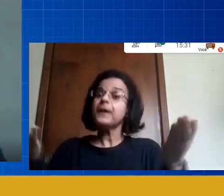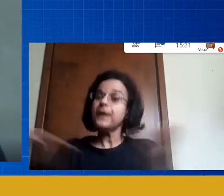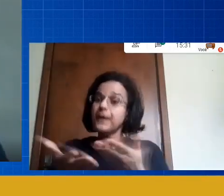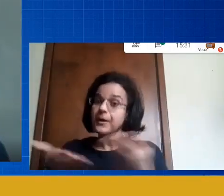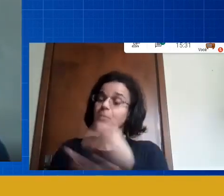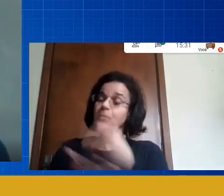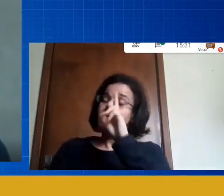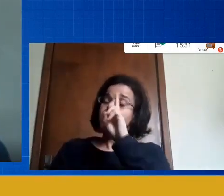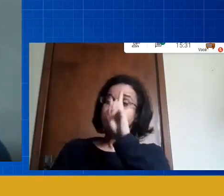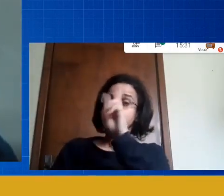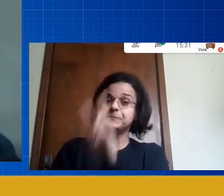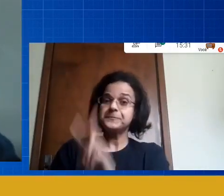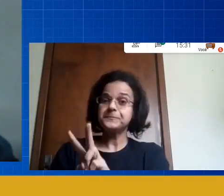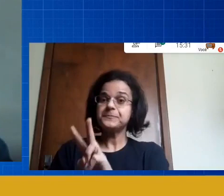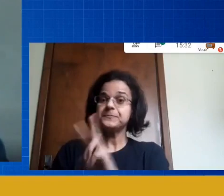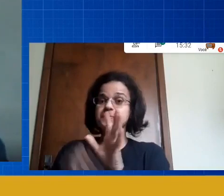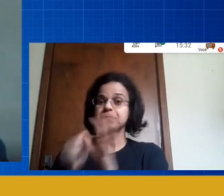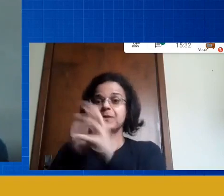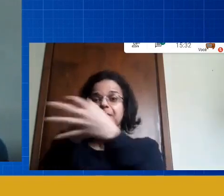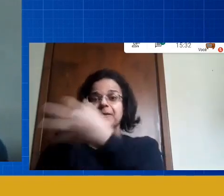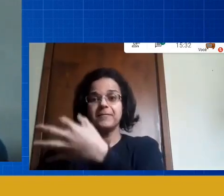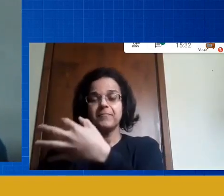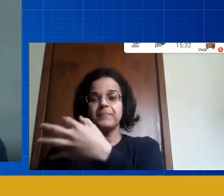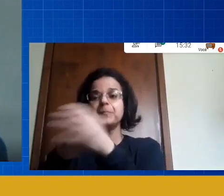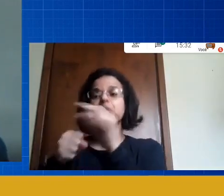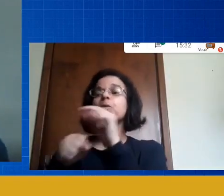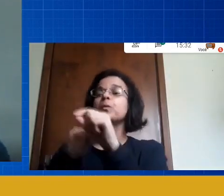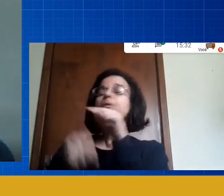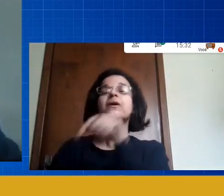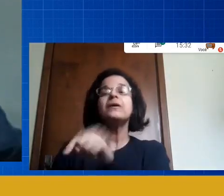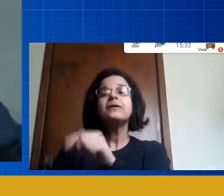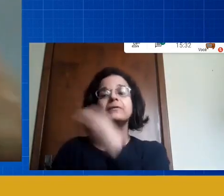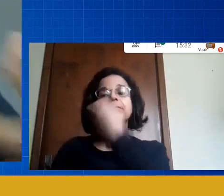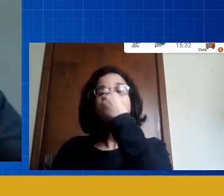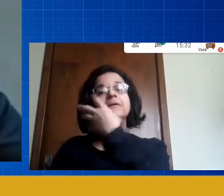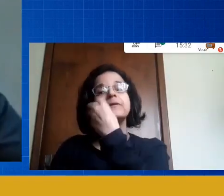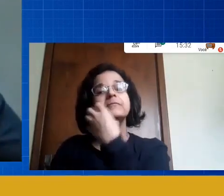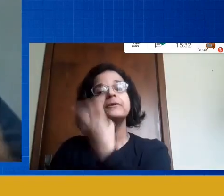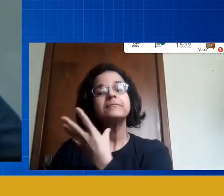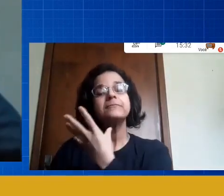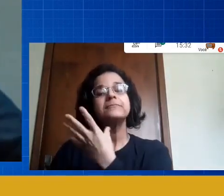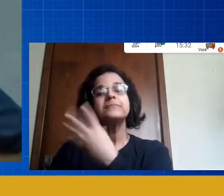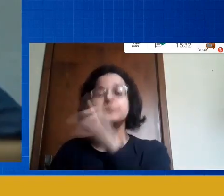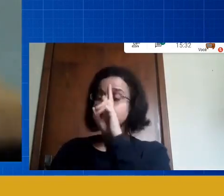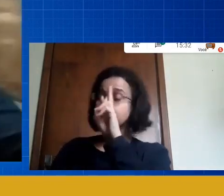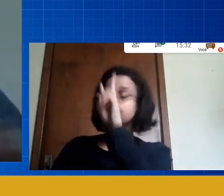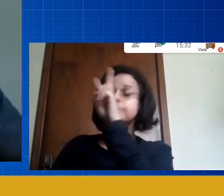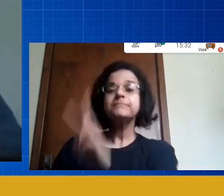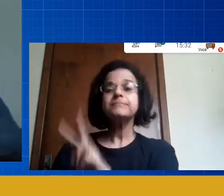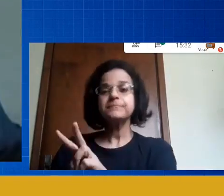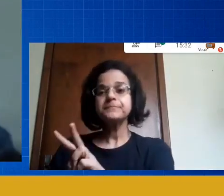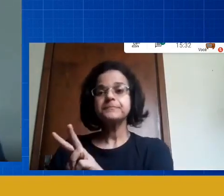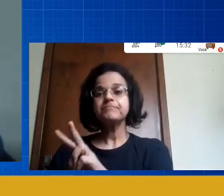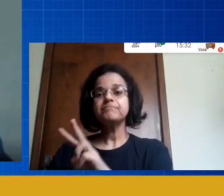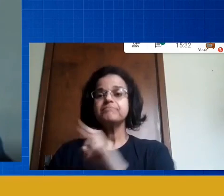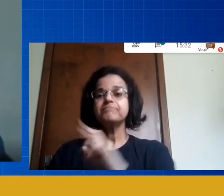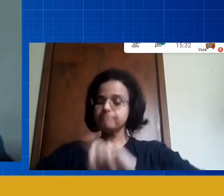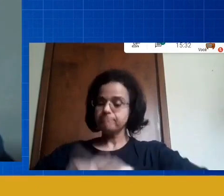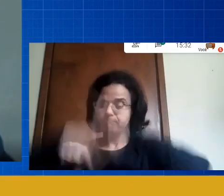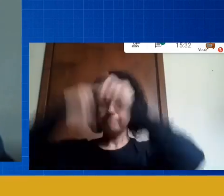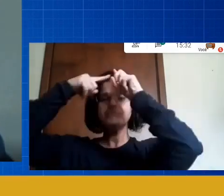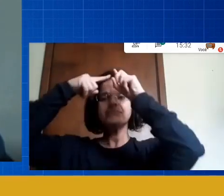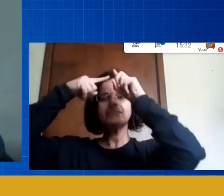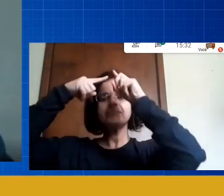dessa pandemia o que está vindo de bom vamos tirar dessa pandemia a revolução que nós vamos